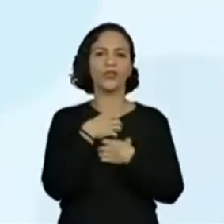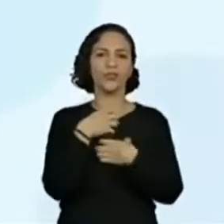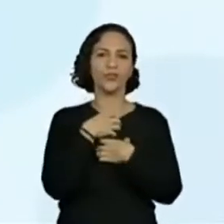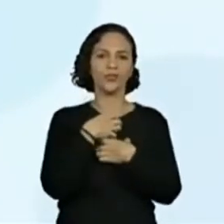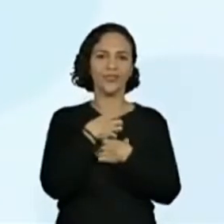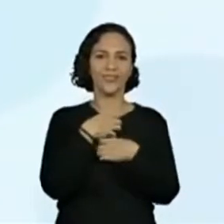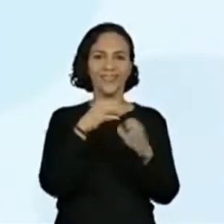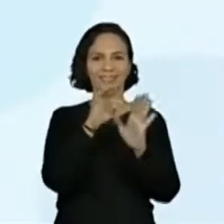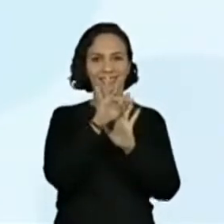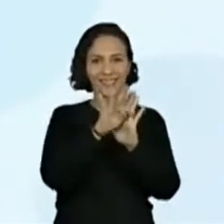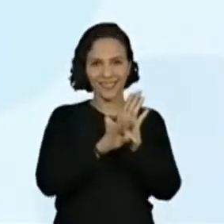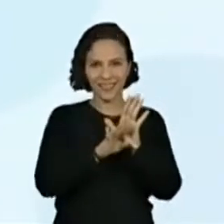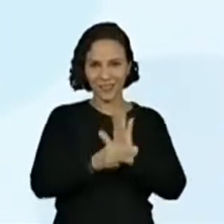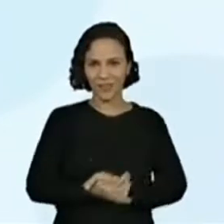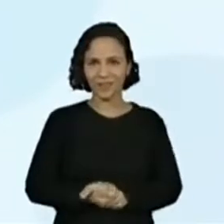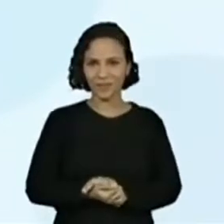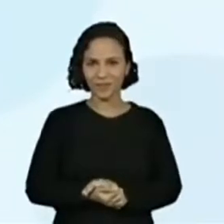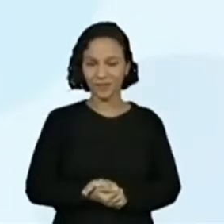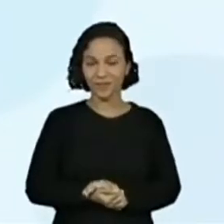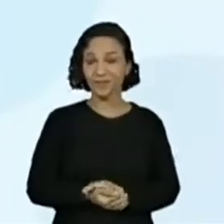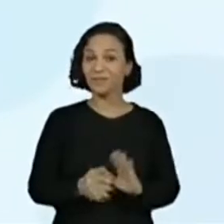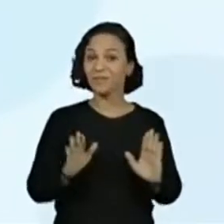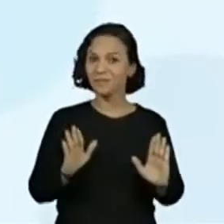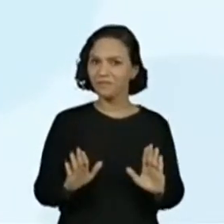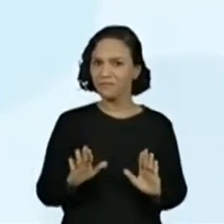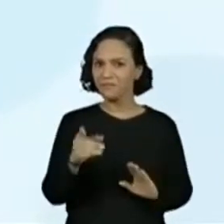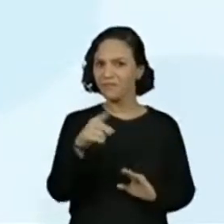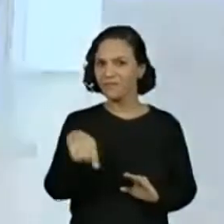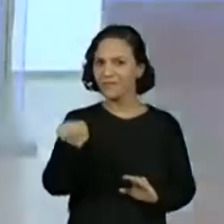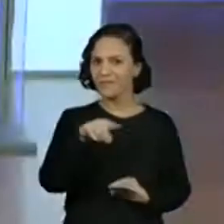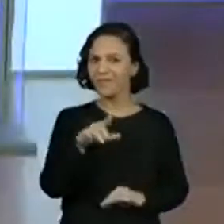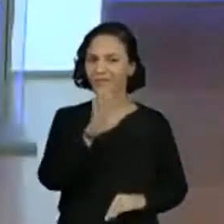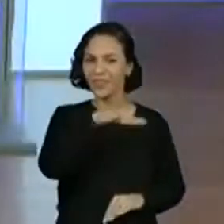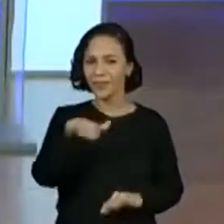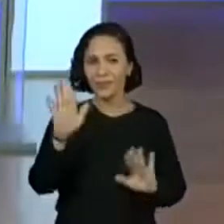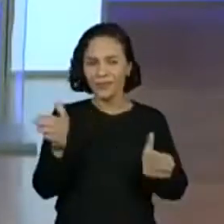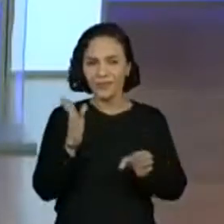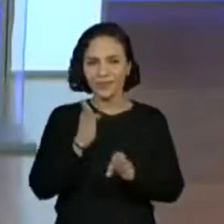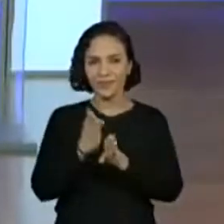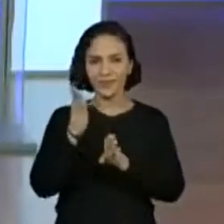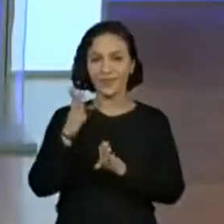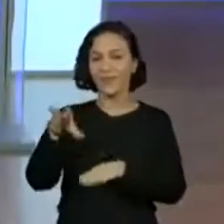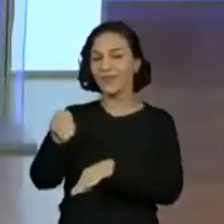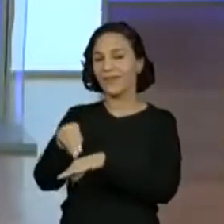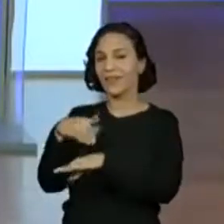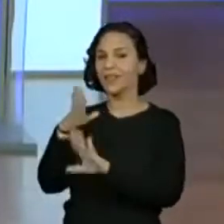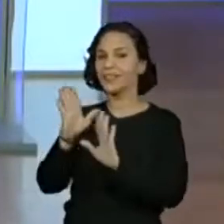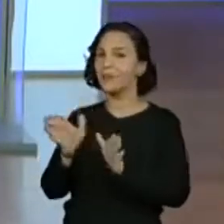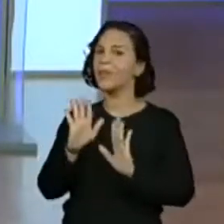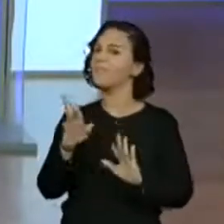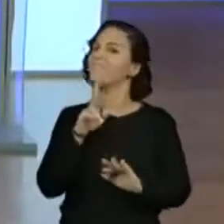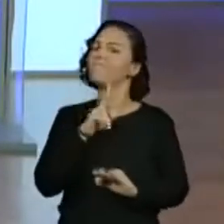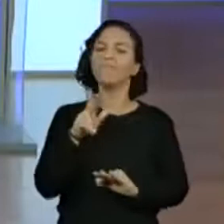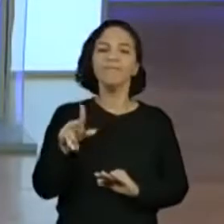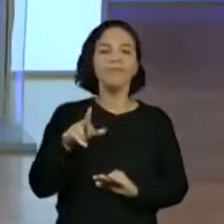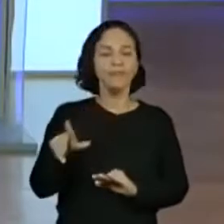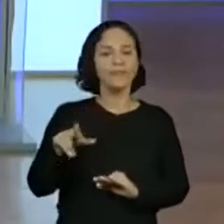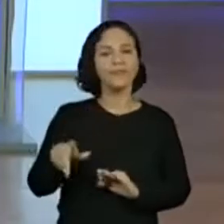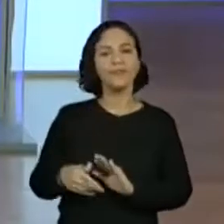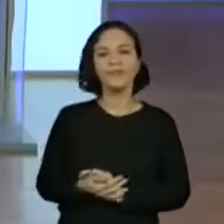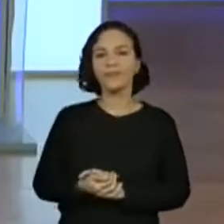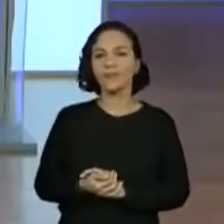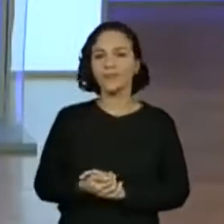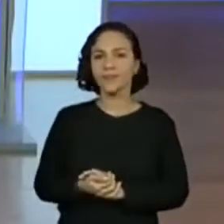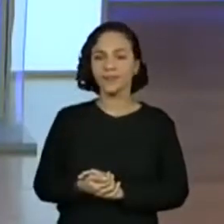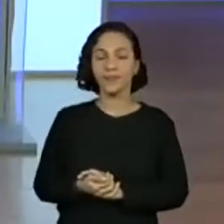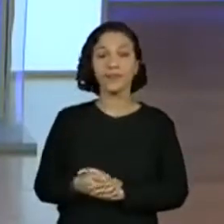Professora Viviane, será que eles já descobriram? deram uma dica lá, mas passaram longe. Passaram longe? Passaram